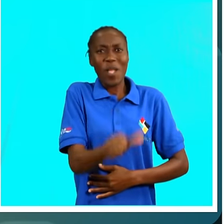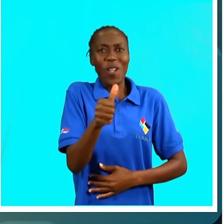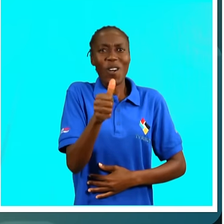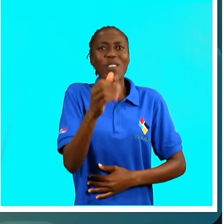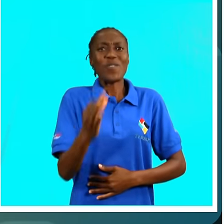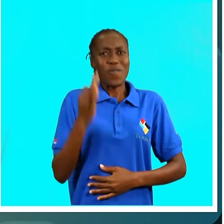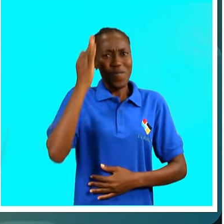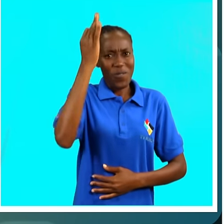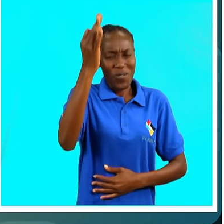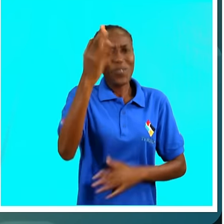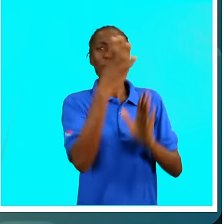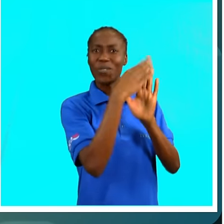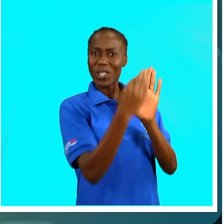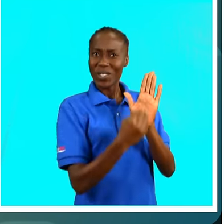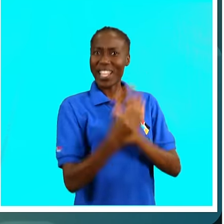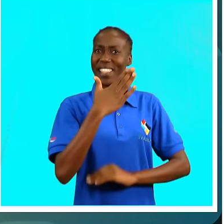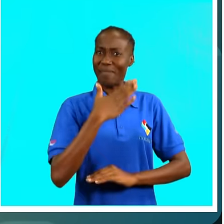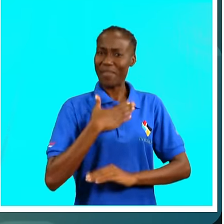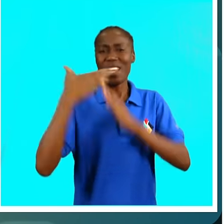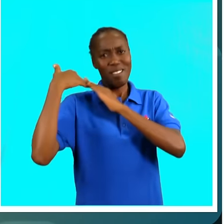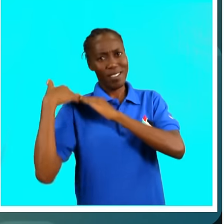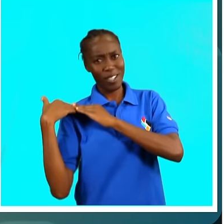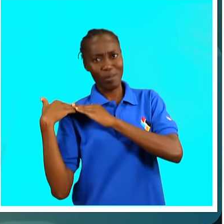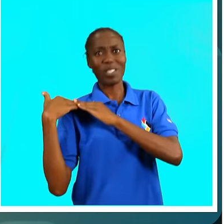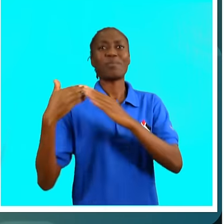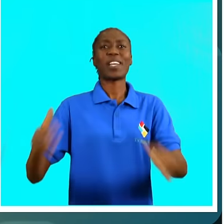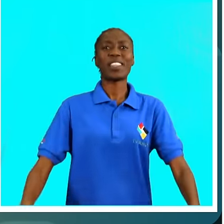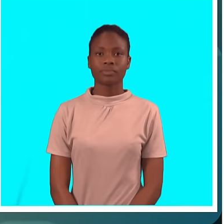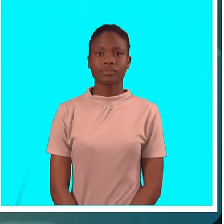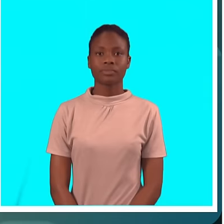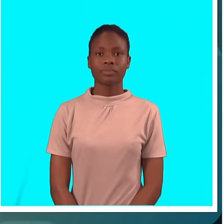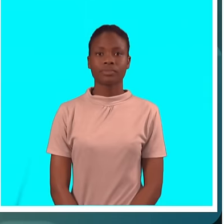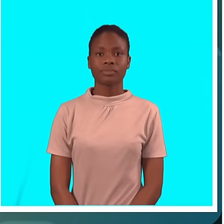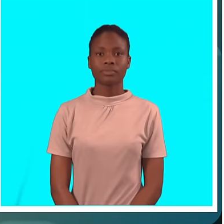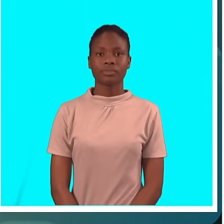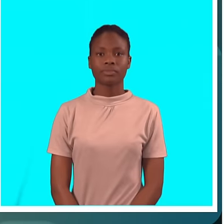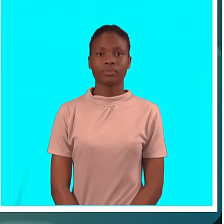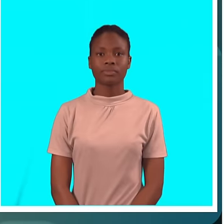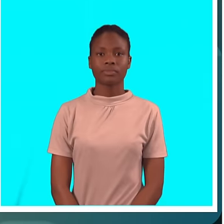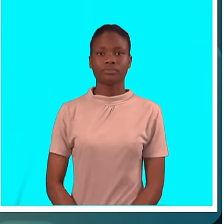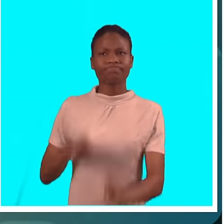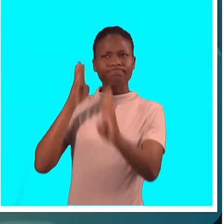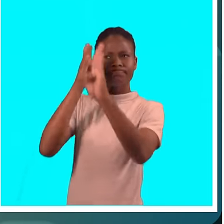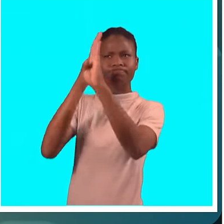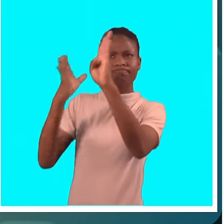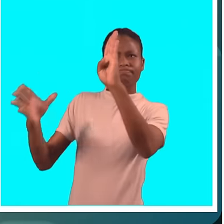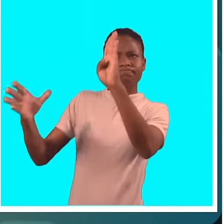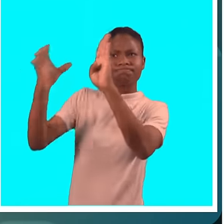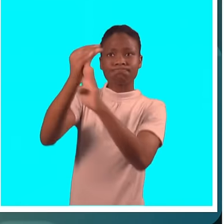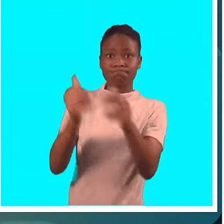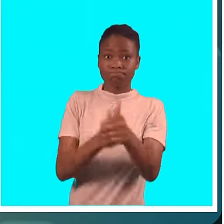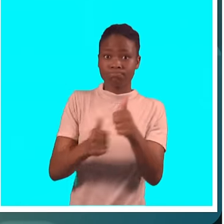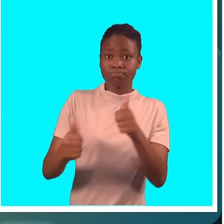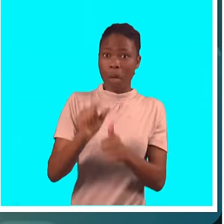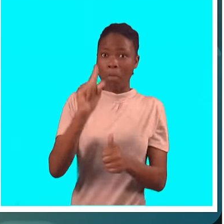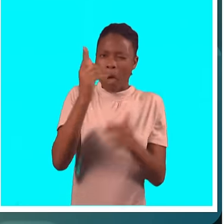podemos ter melhores resultados em termos futuros. Essa é a minha responsabilidade. Para alcançar tal objetivo, o plano do selecionador